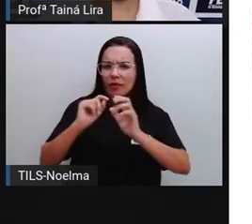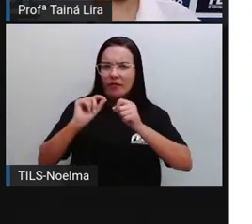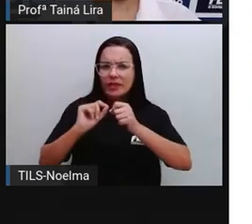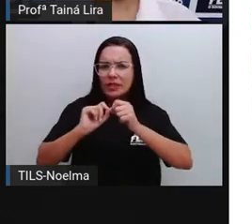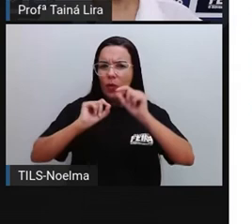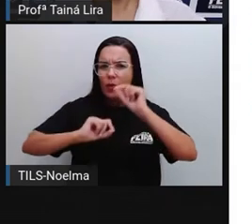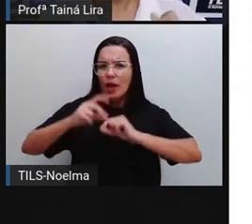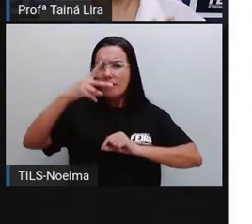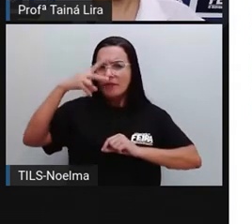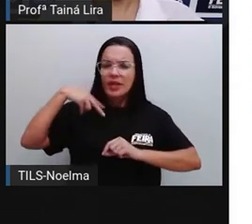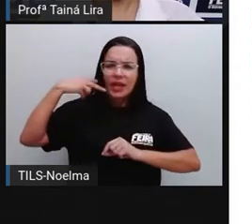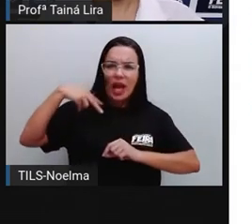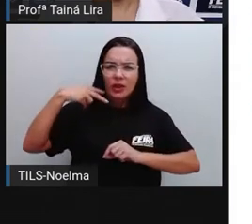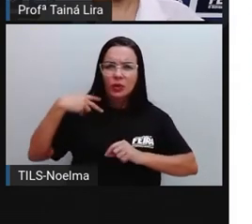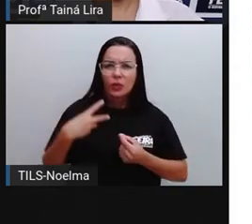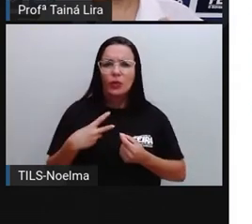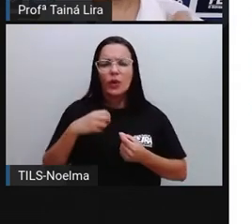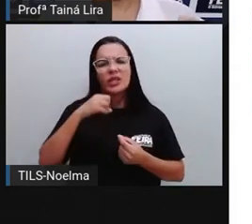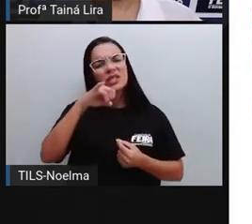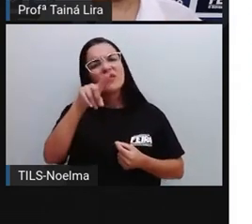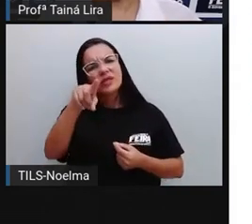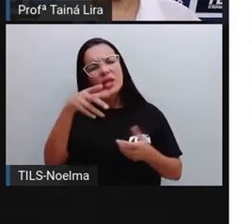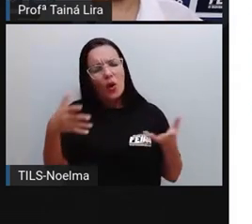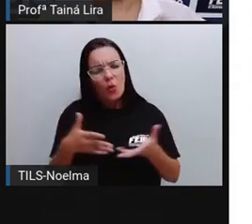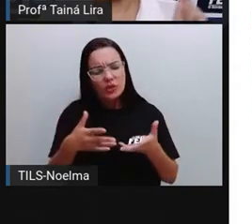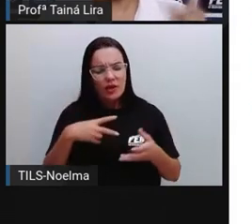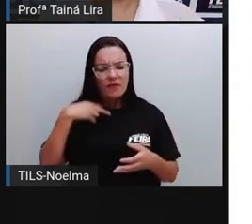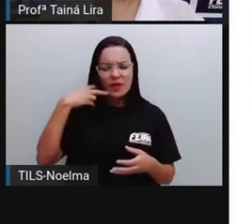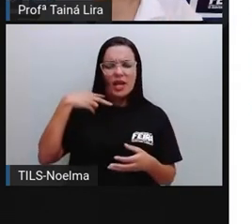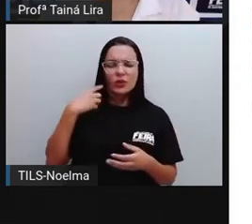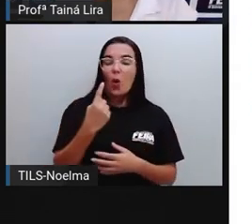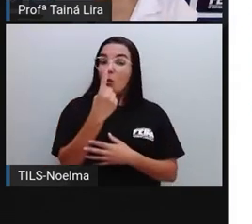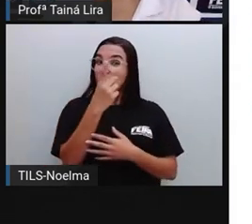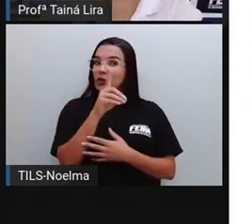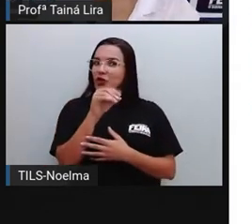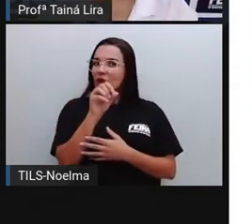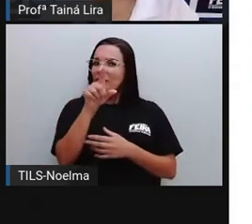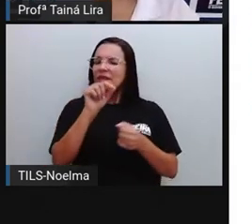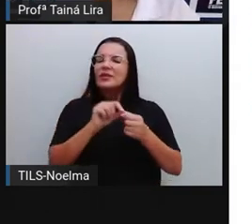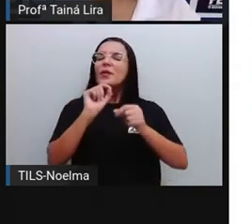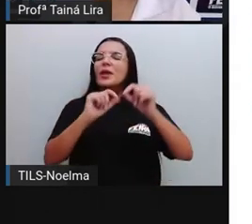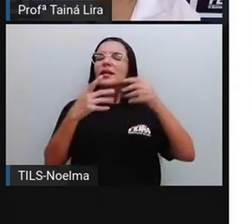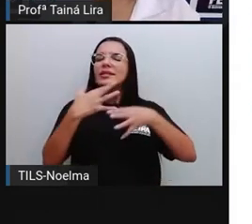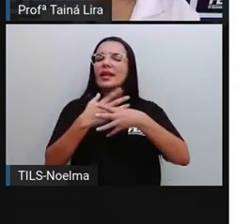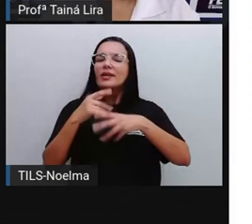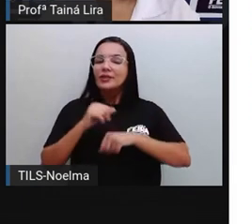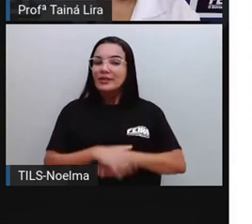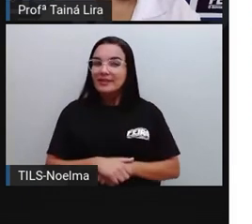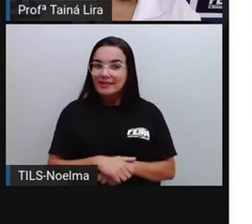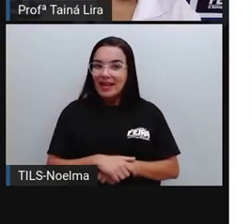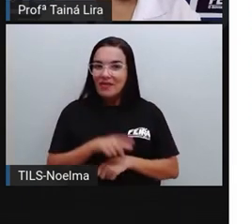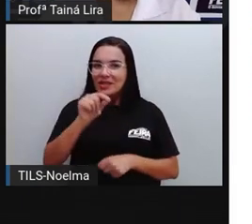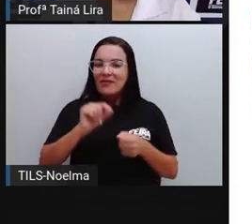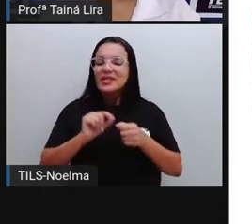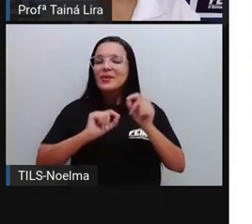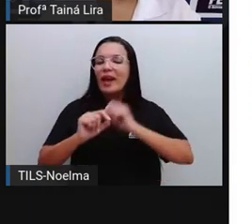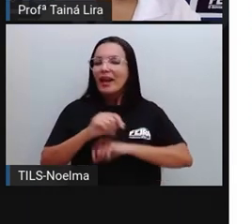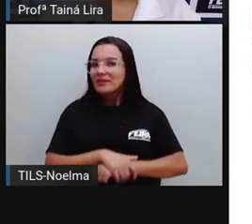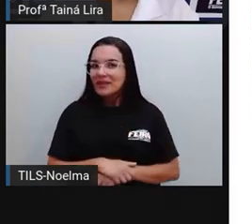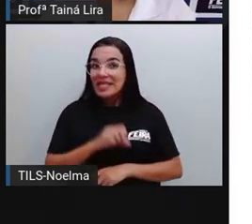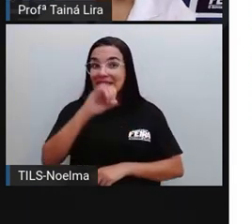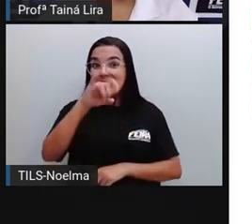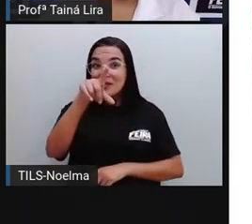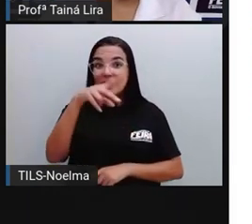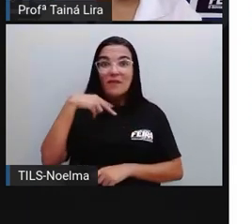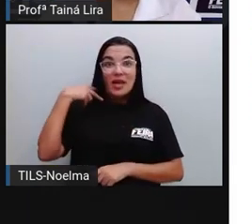vereadores, se você fosse vereador por um dia, o que você faria pela cidade? E aí, segundo ano, o que é que